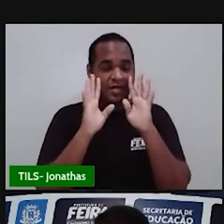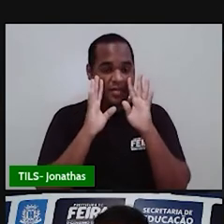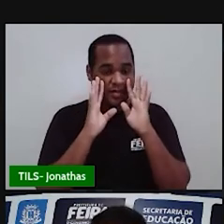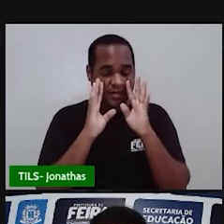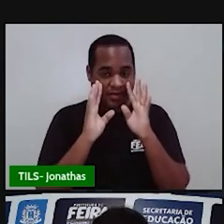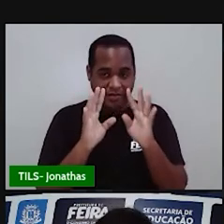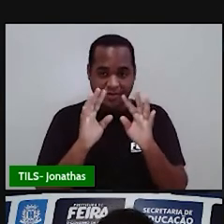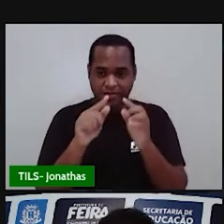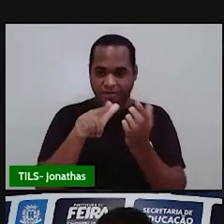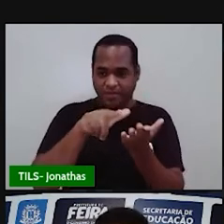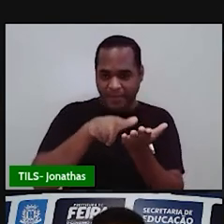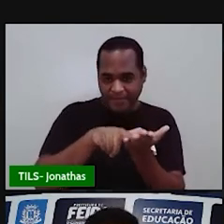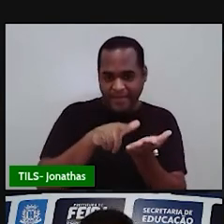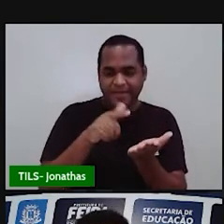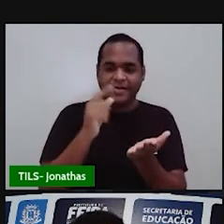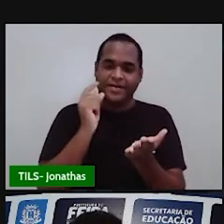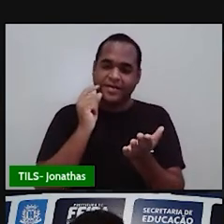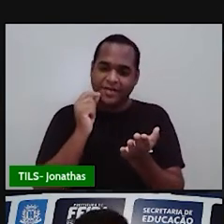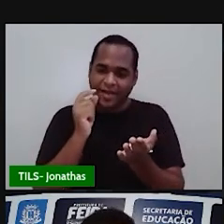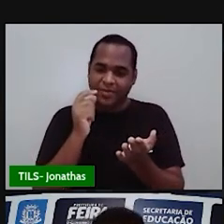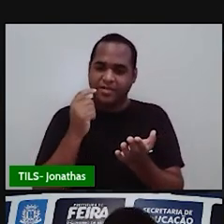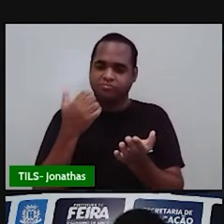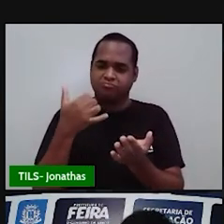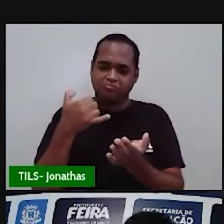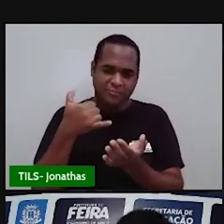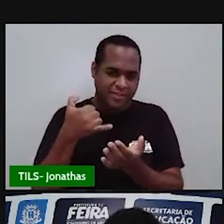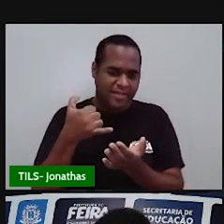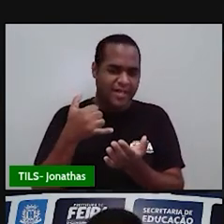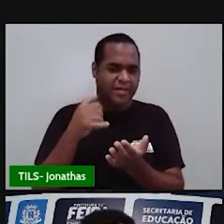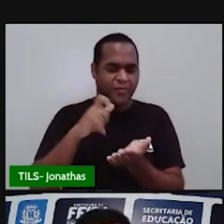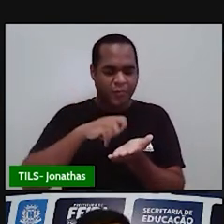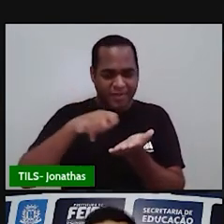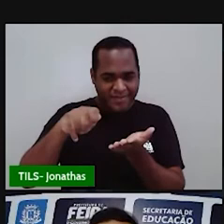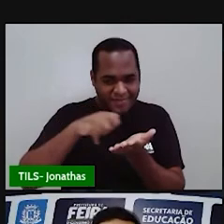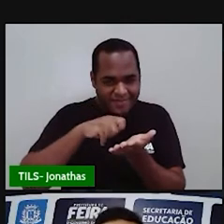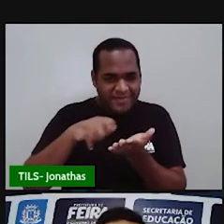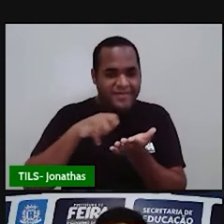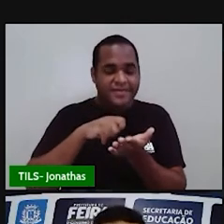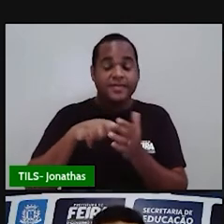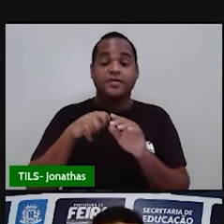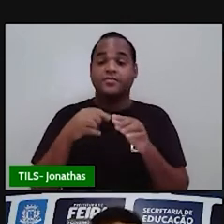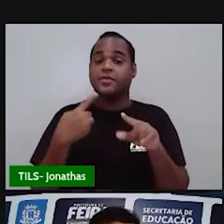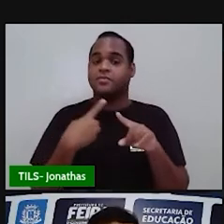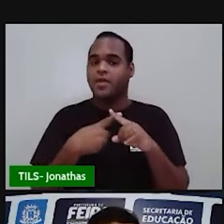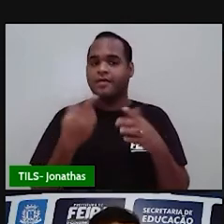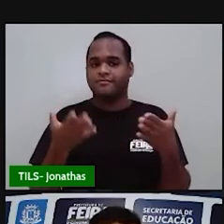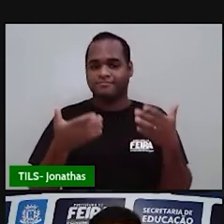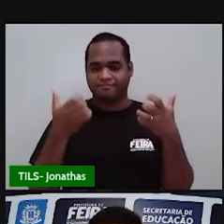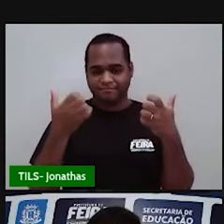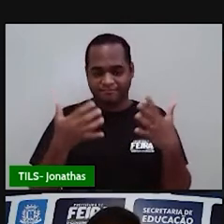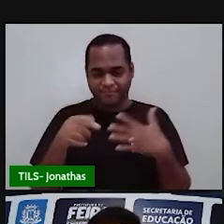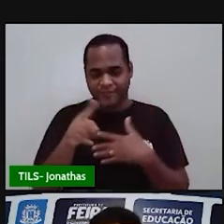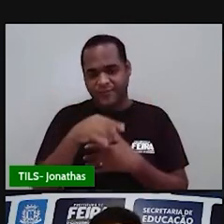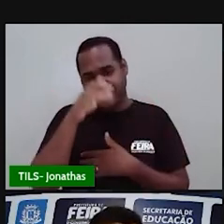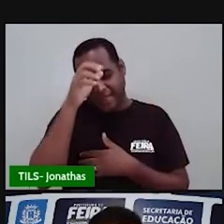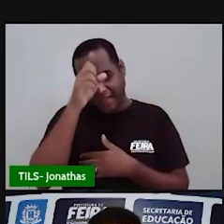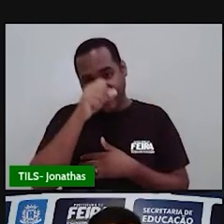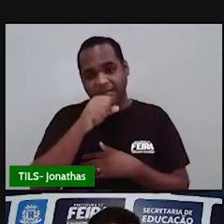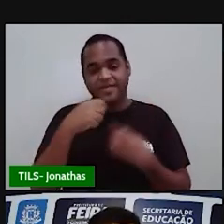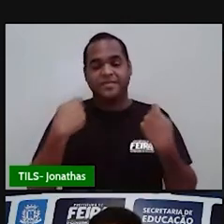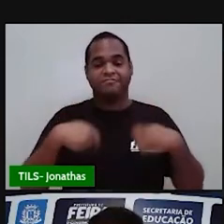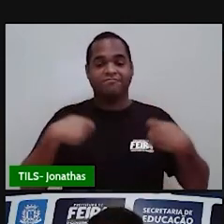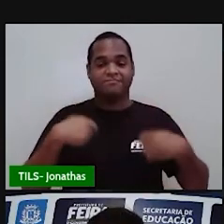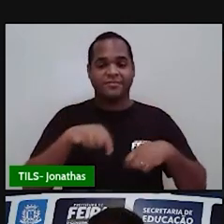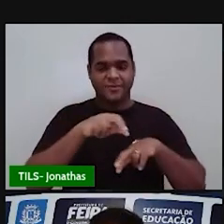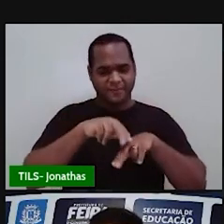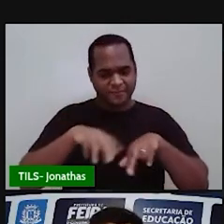papel, com lápis, com caneta, com borracha, porque a gente vai precisar, sim, aí desse